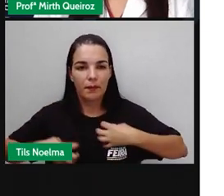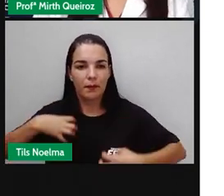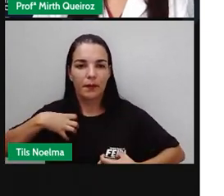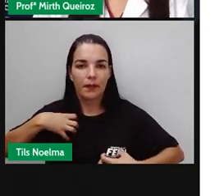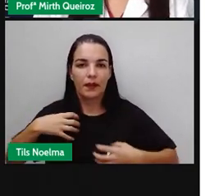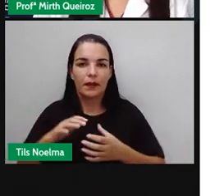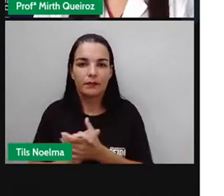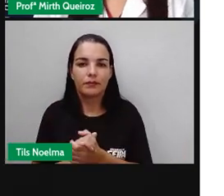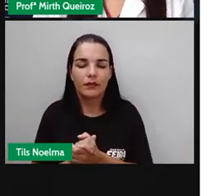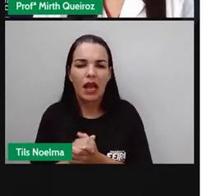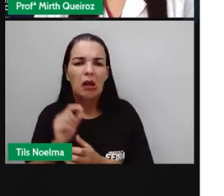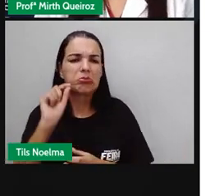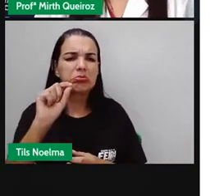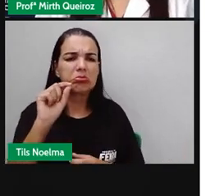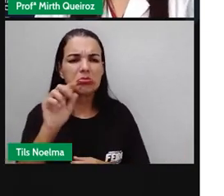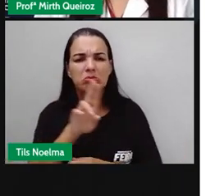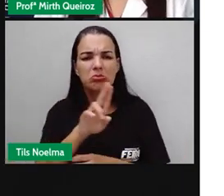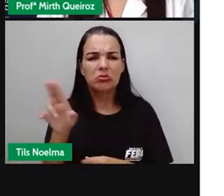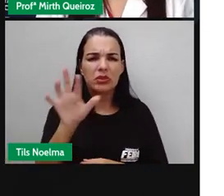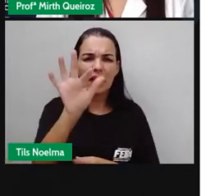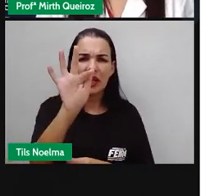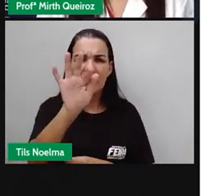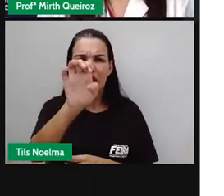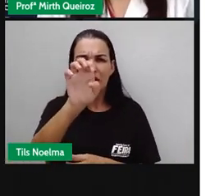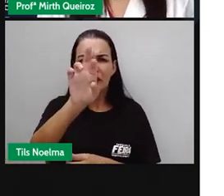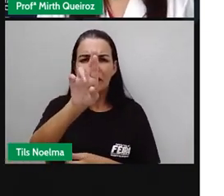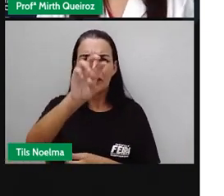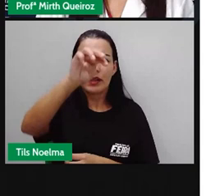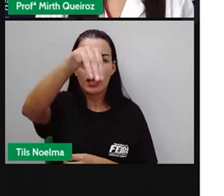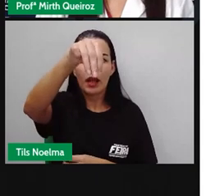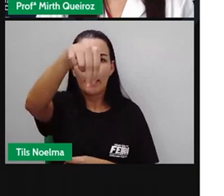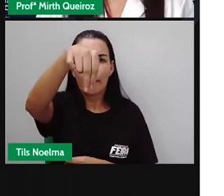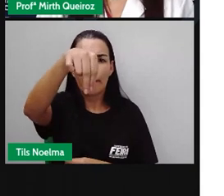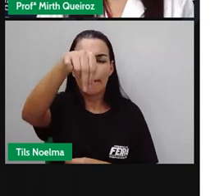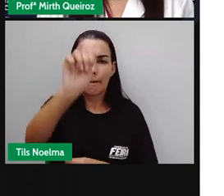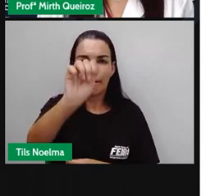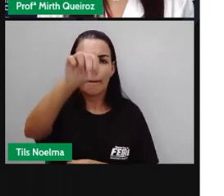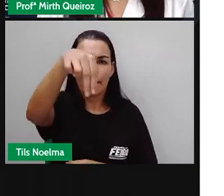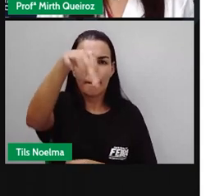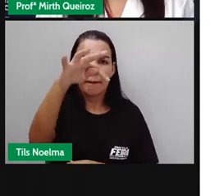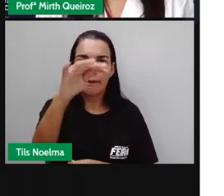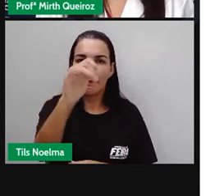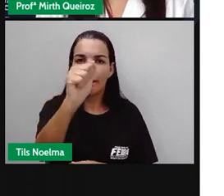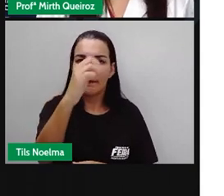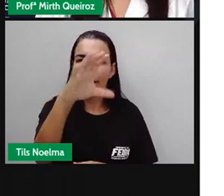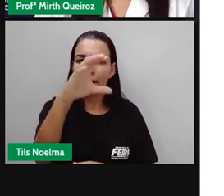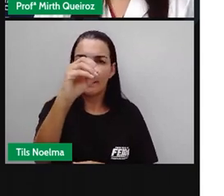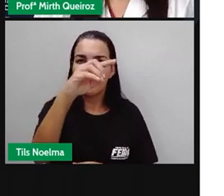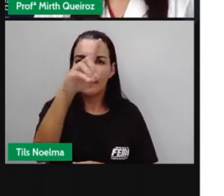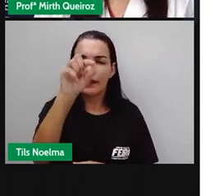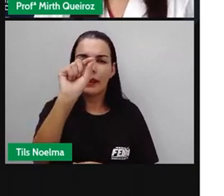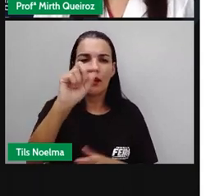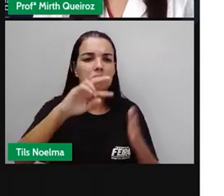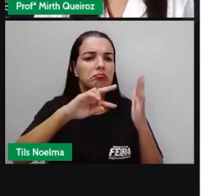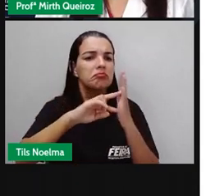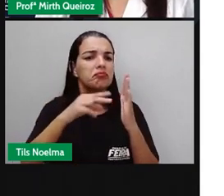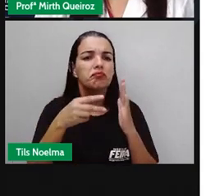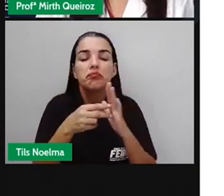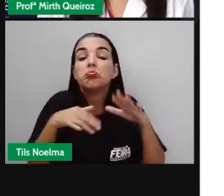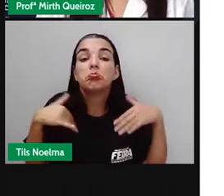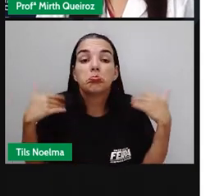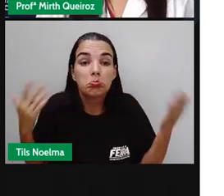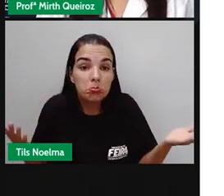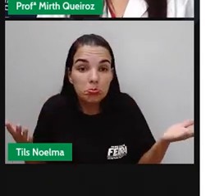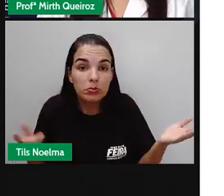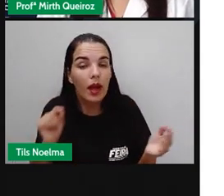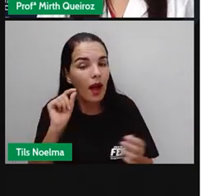Mas o que é fermentação? A gente sabe que é a fermentação da bebida, a fermentação do pão. Mas o que é fermentação?